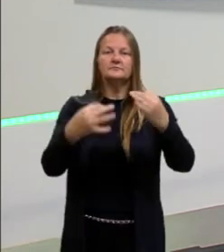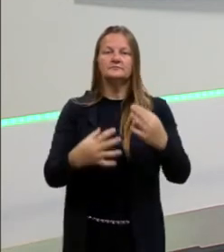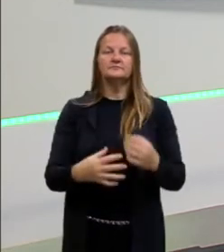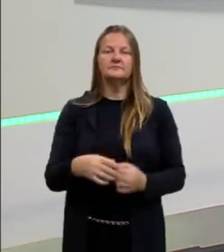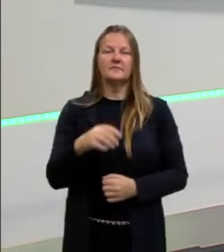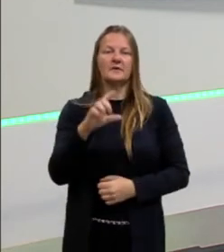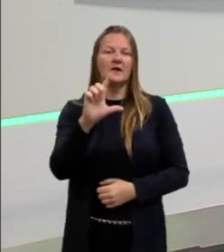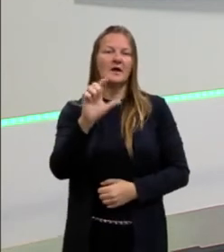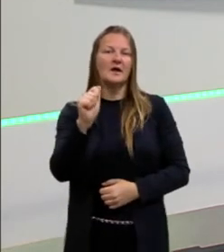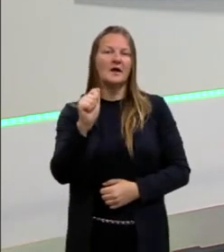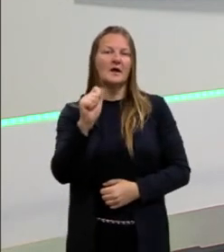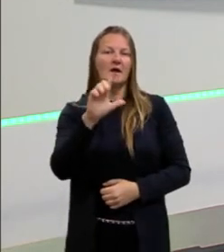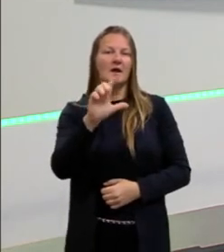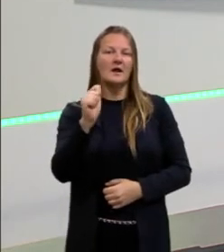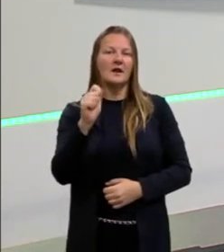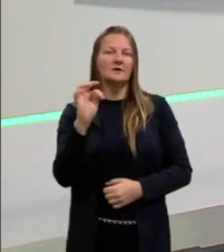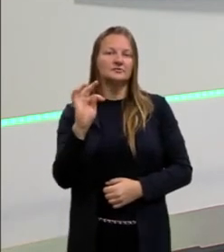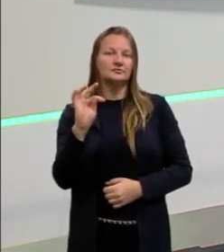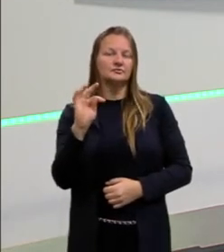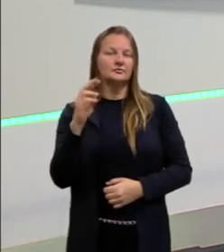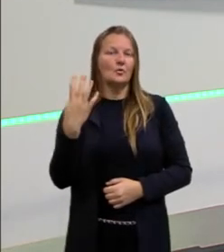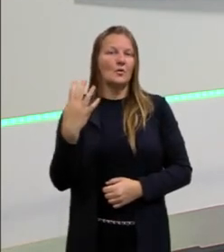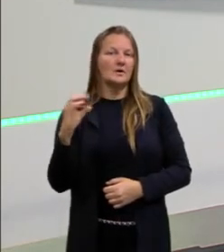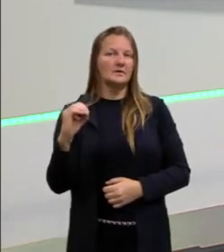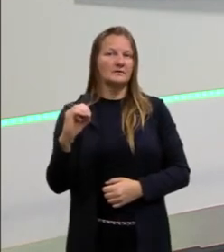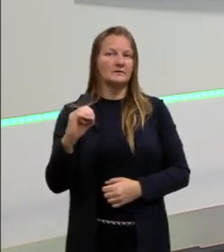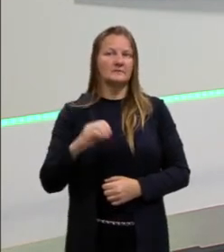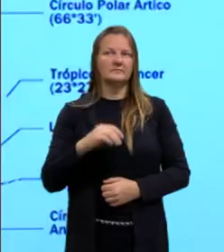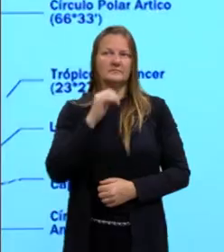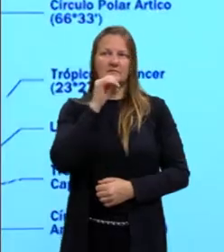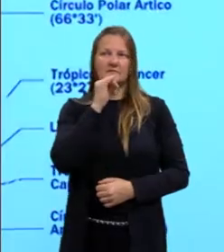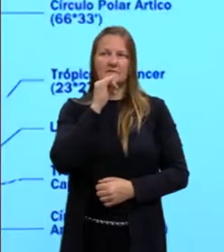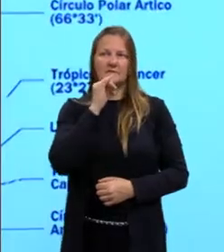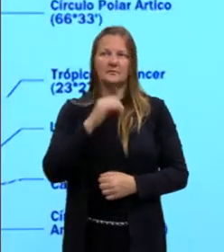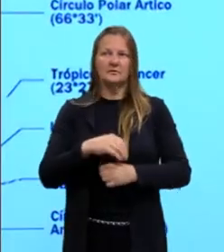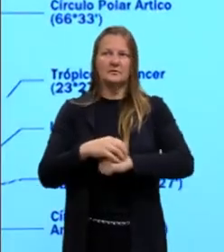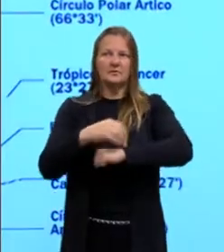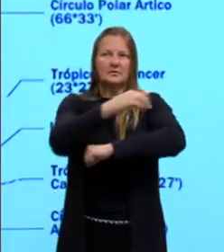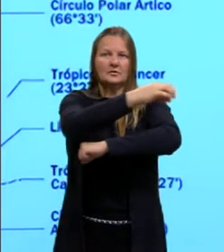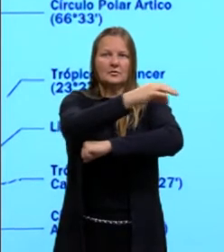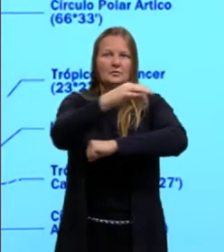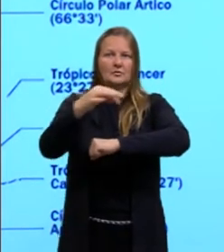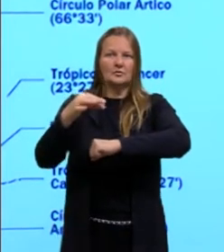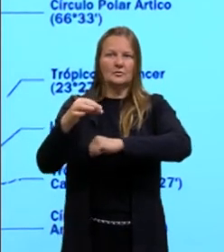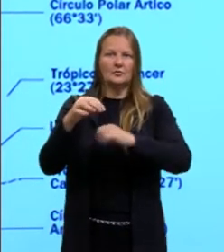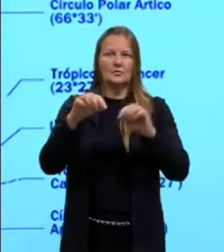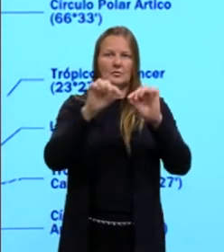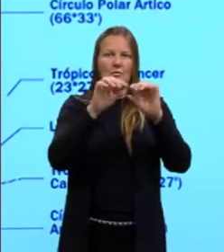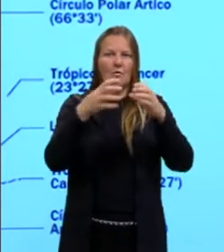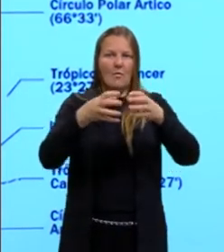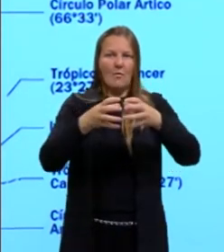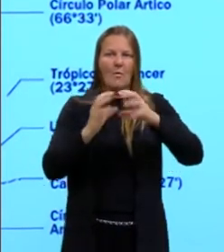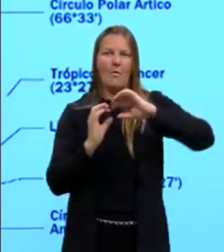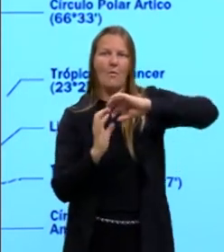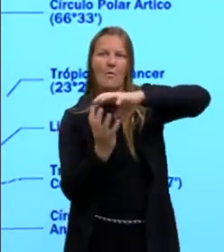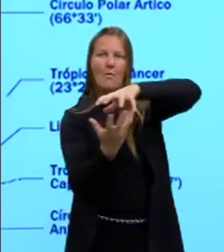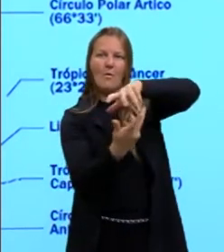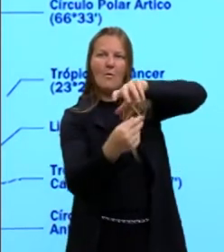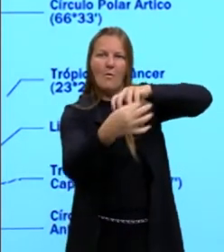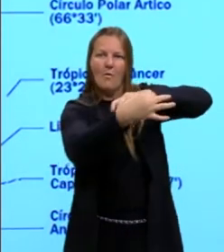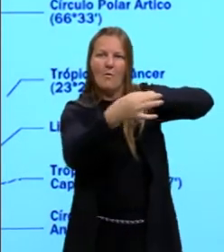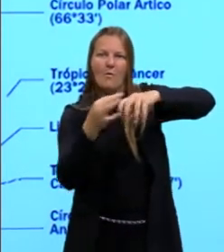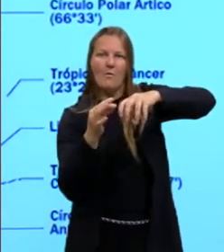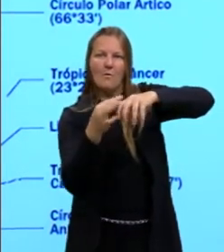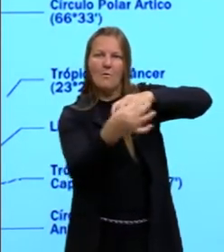40, né? Qualquer ponto que eu estiver nessa linha de 40, que está mostrando ali para vocês, eu vou estar,